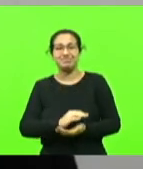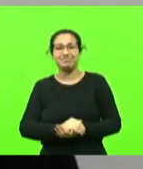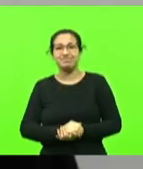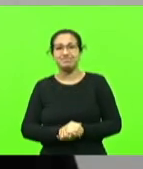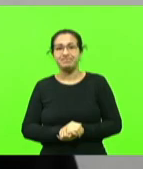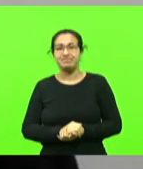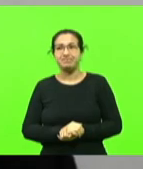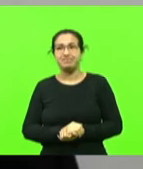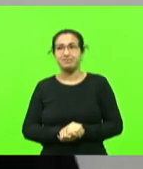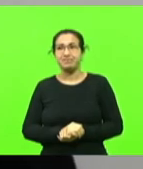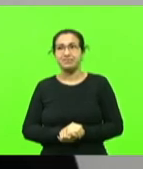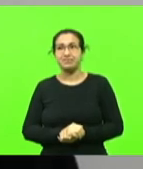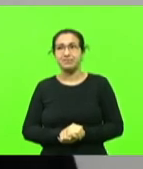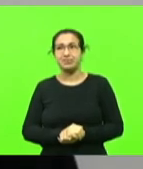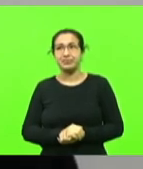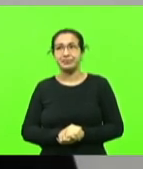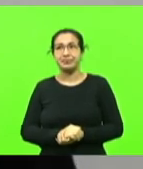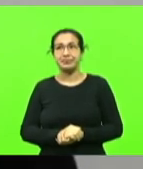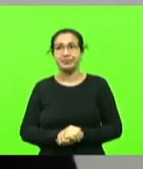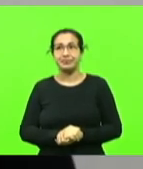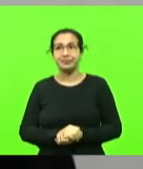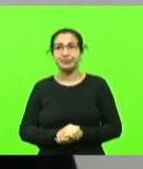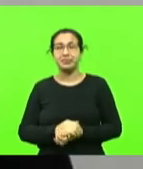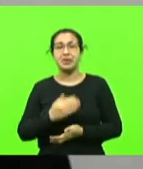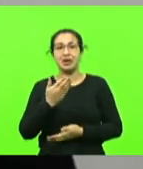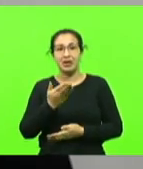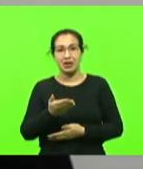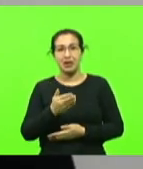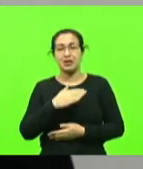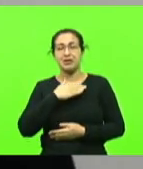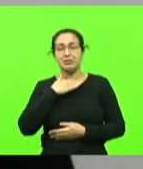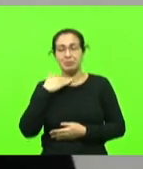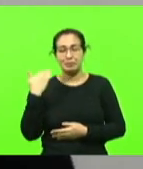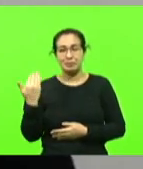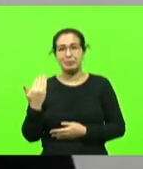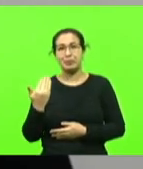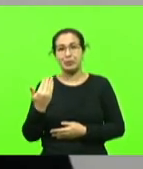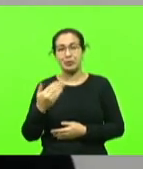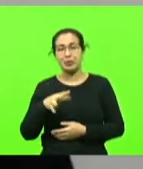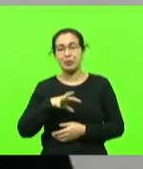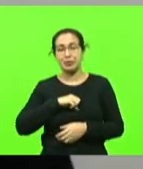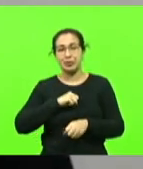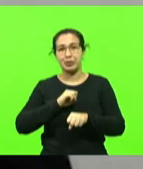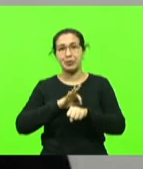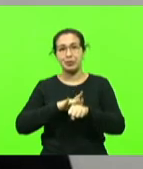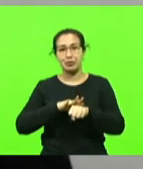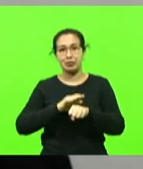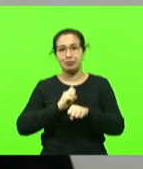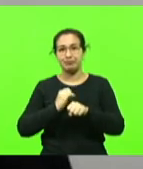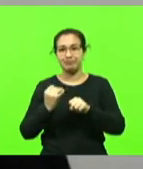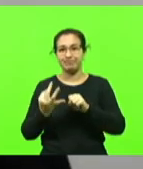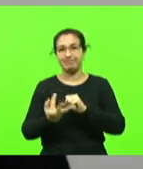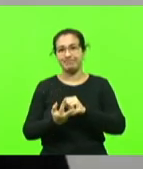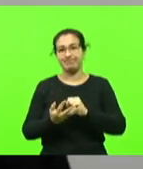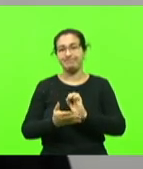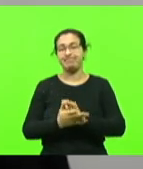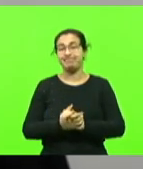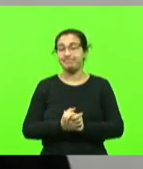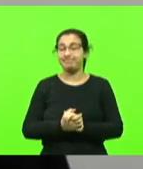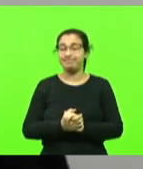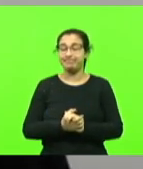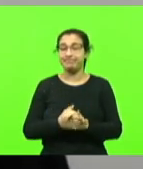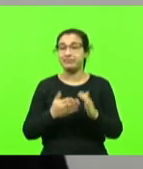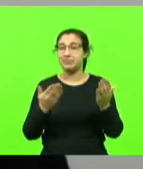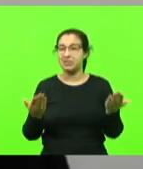foi mais uma das vítimas entre tantas milhares. Então, senhor presidente, senhores deputados,